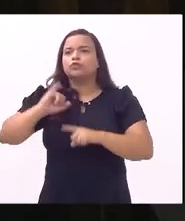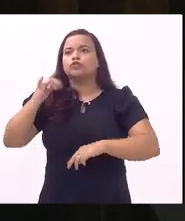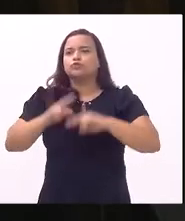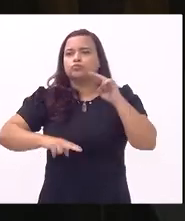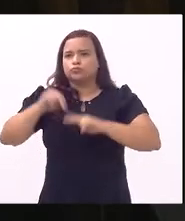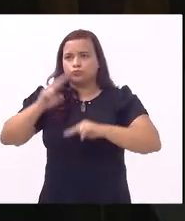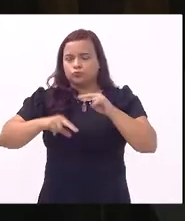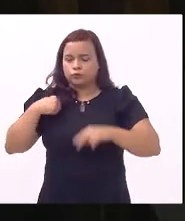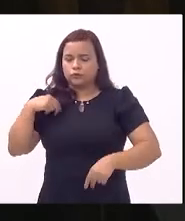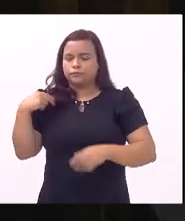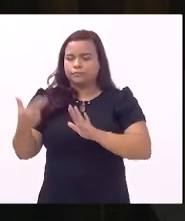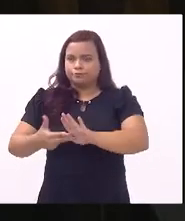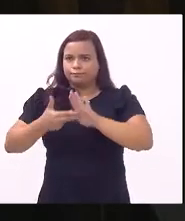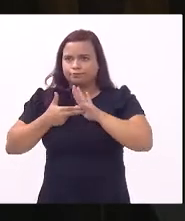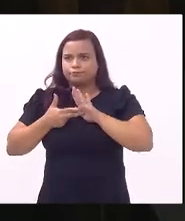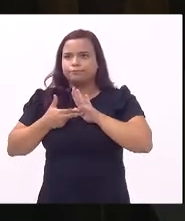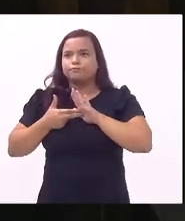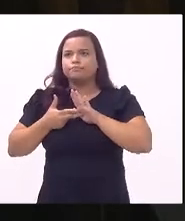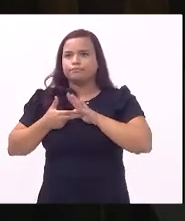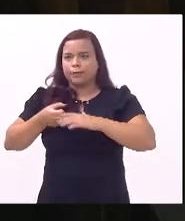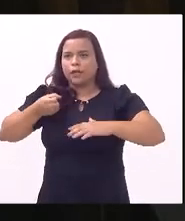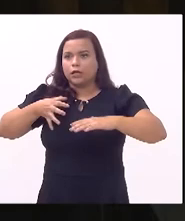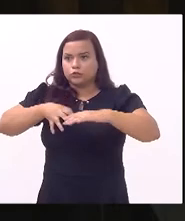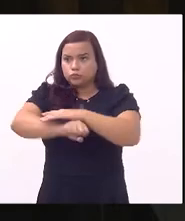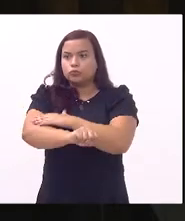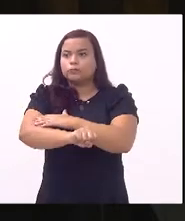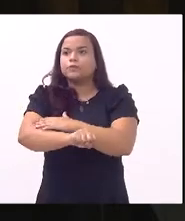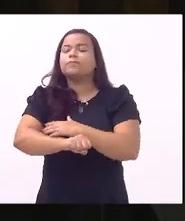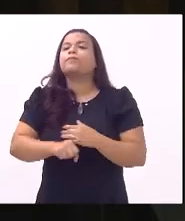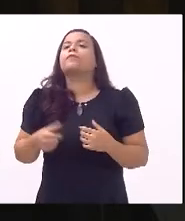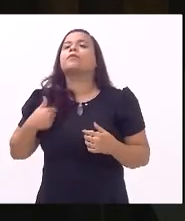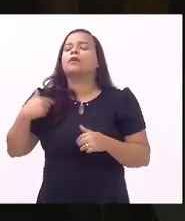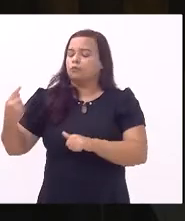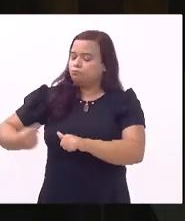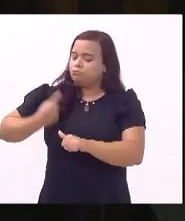eu sempre coloquei como prioridade